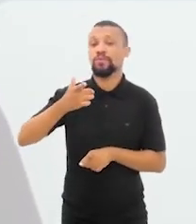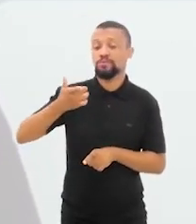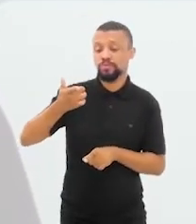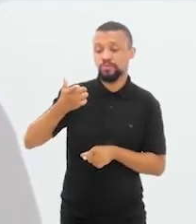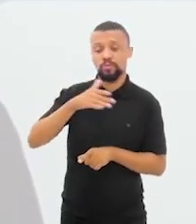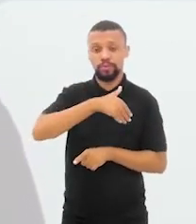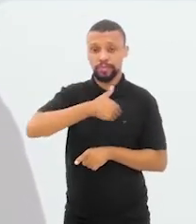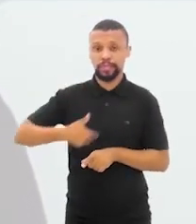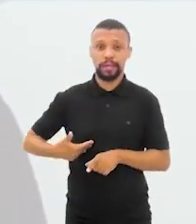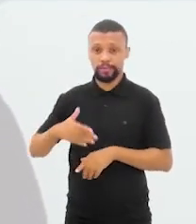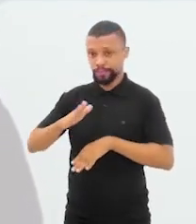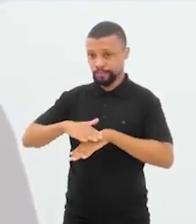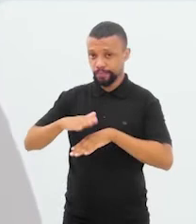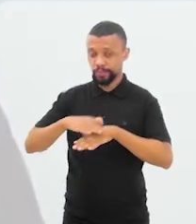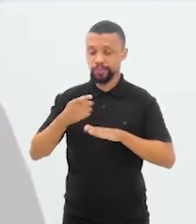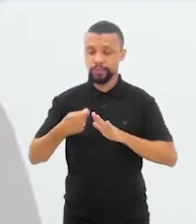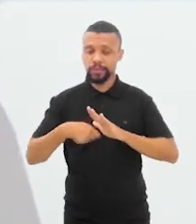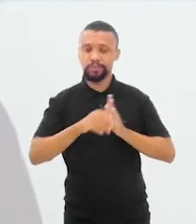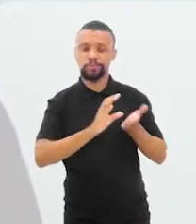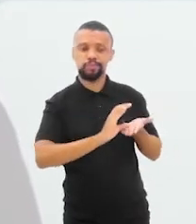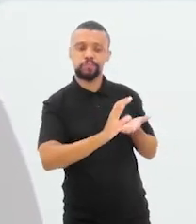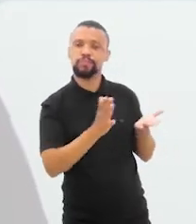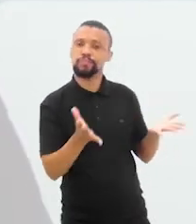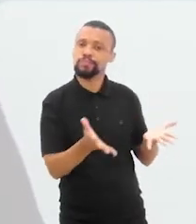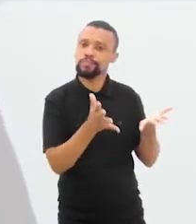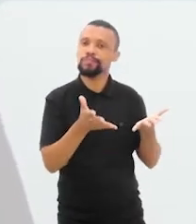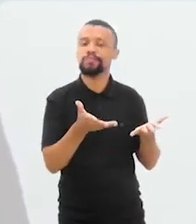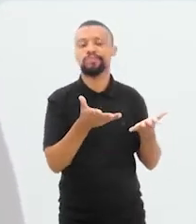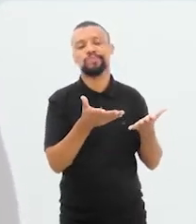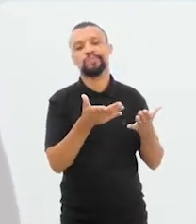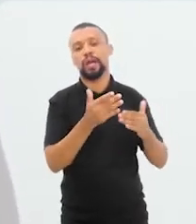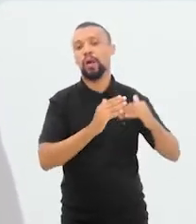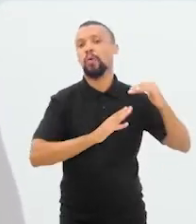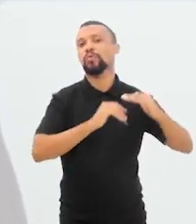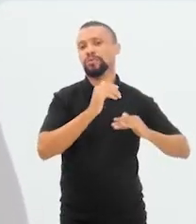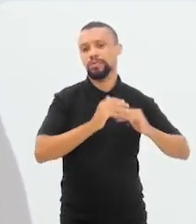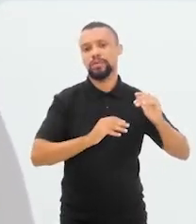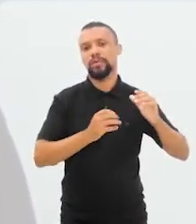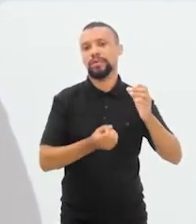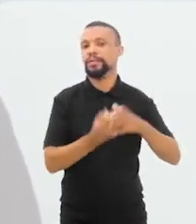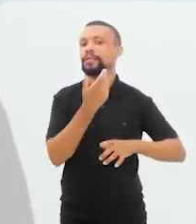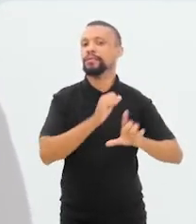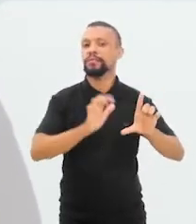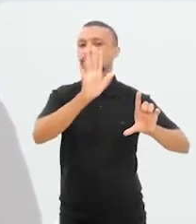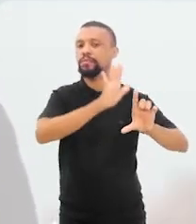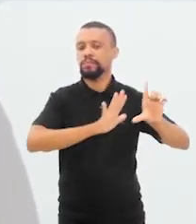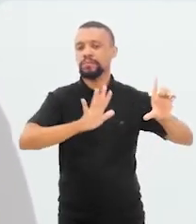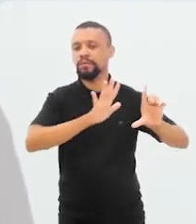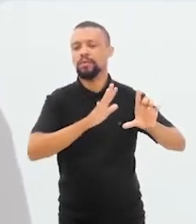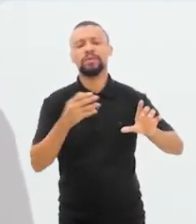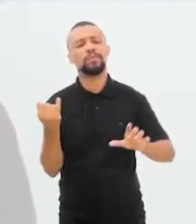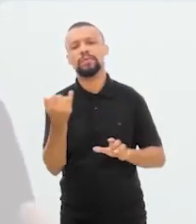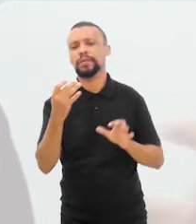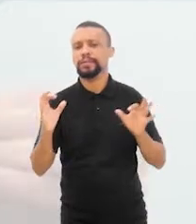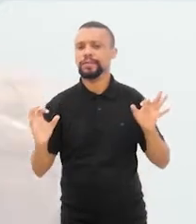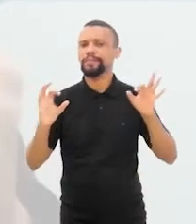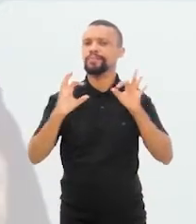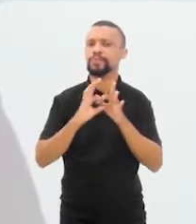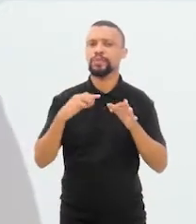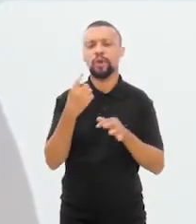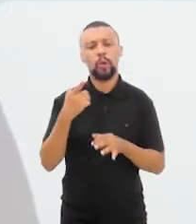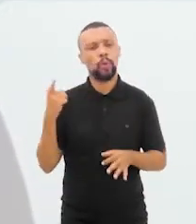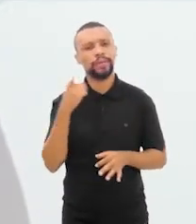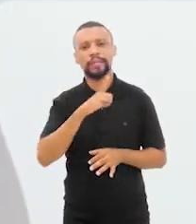já tem o braço do Estado atuando no financiamento, no fomento à construção desse observatório, por que é importante que essas coisas